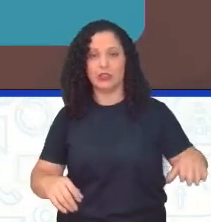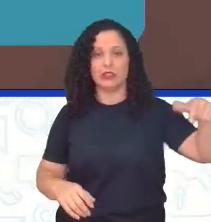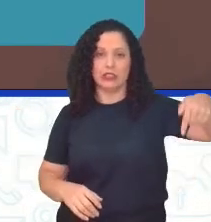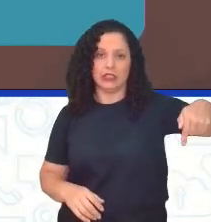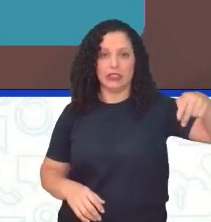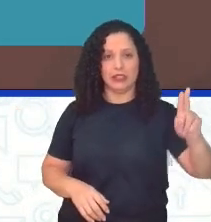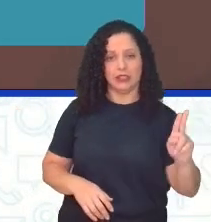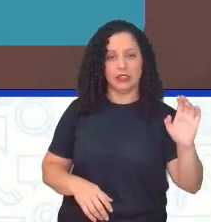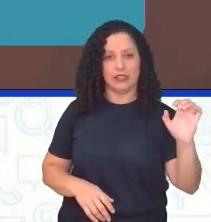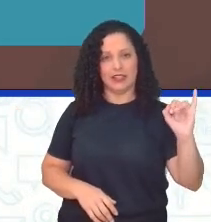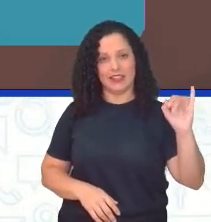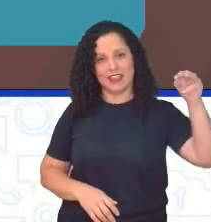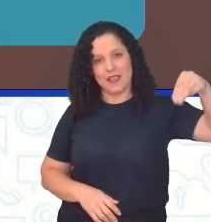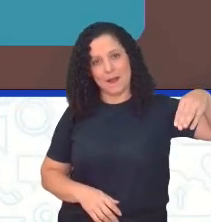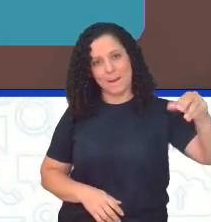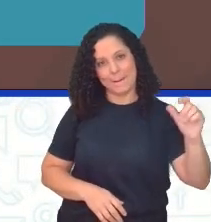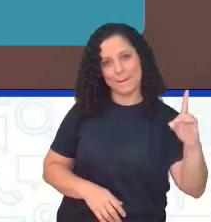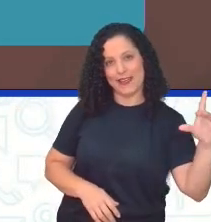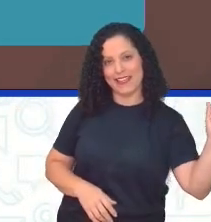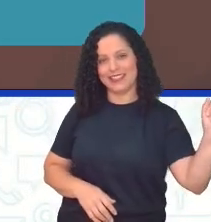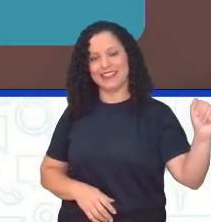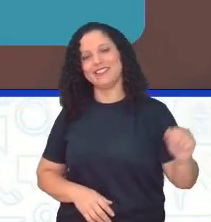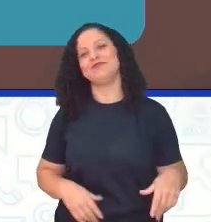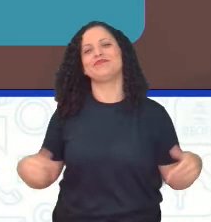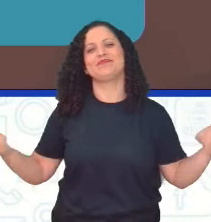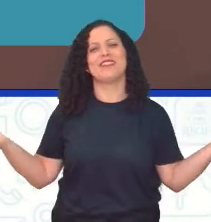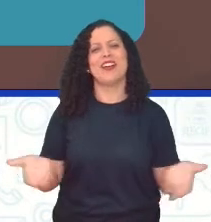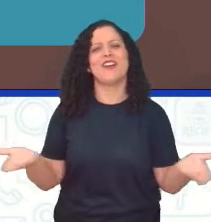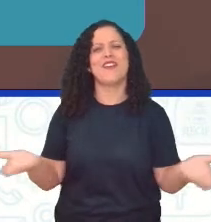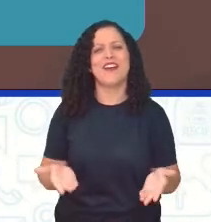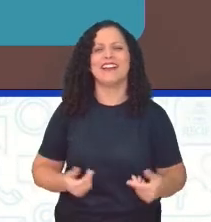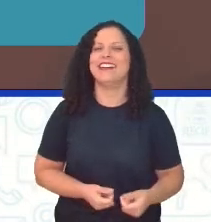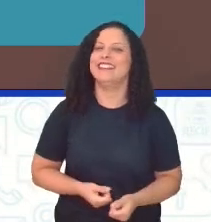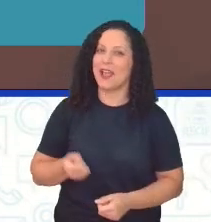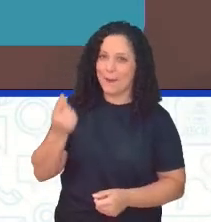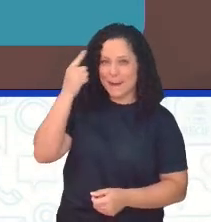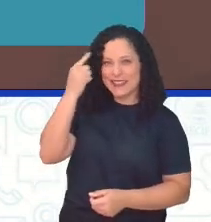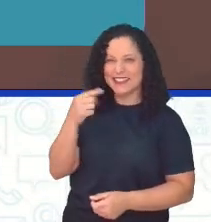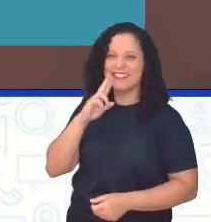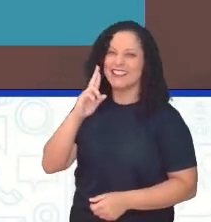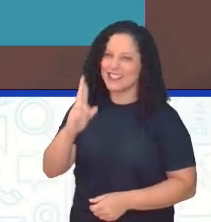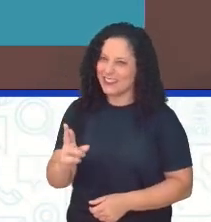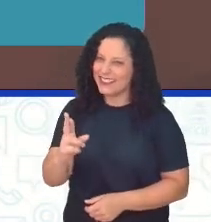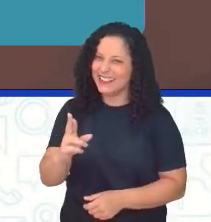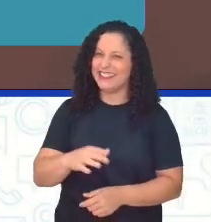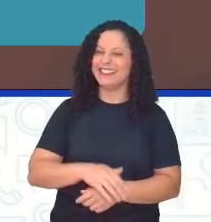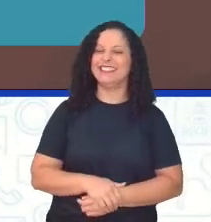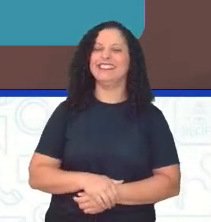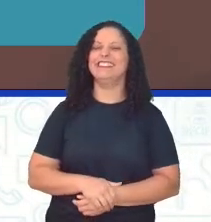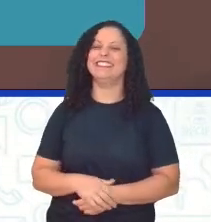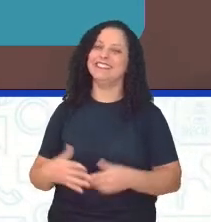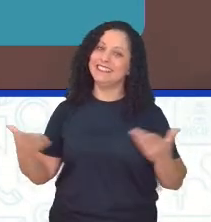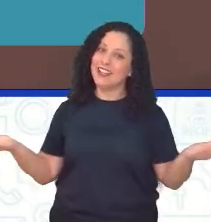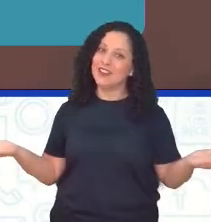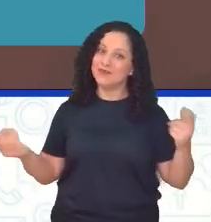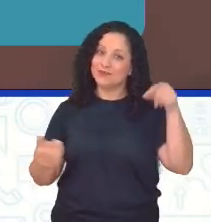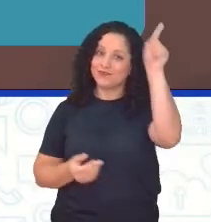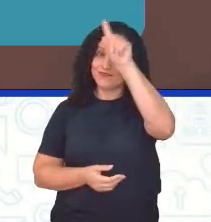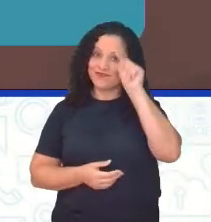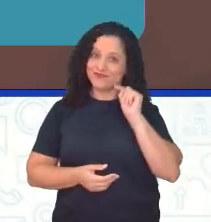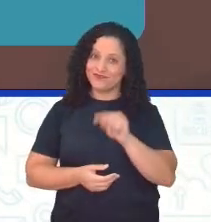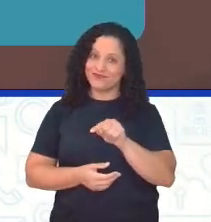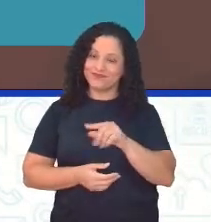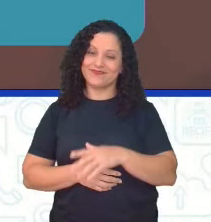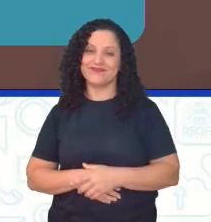Vamos ver aqui. Às vezes a pessoa quer responder, né? Vamos ver aqui, deixei o mistério no ar. Ó, as